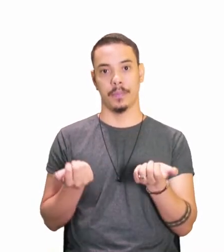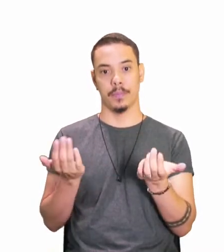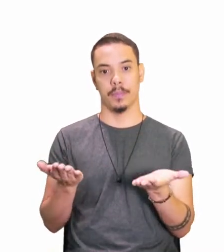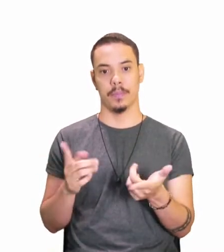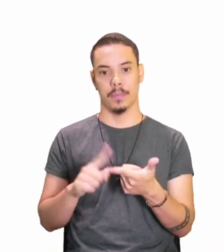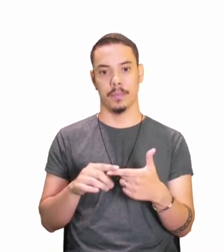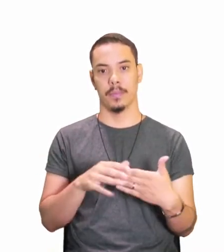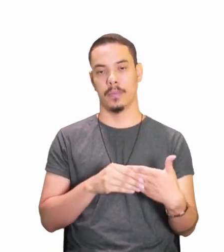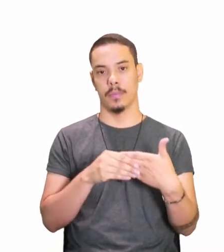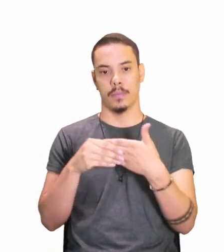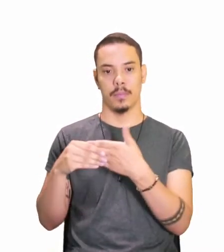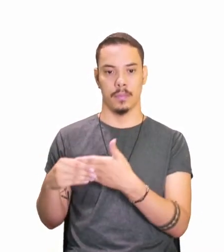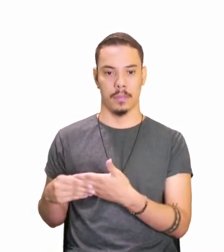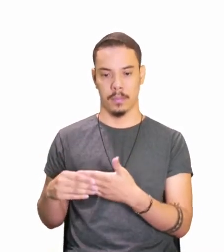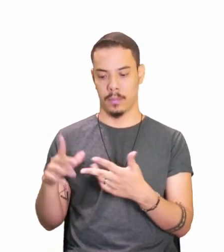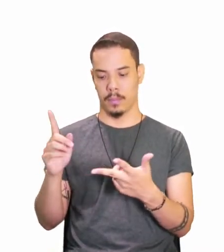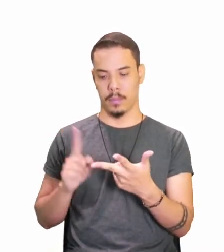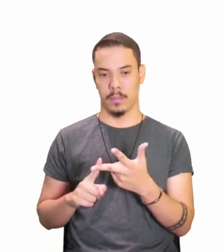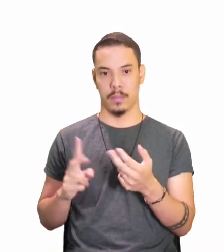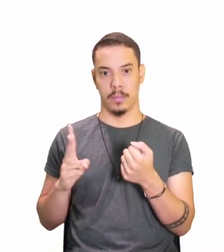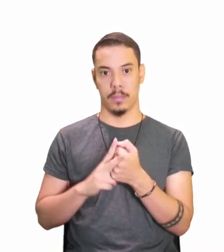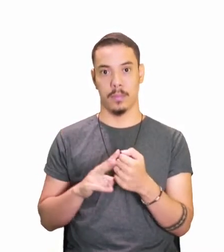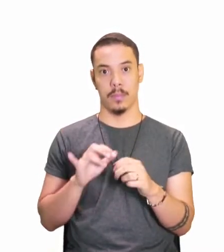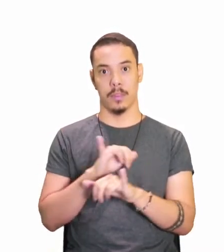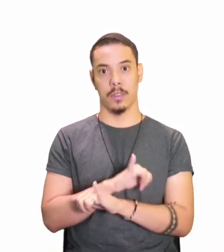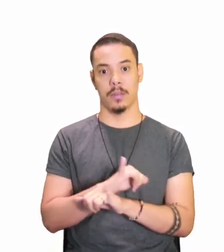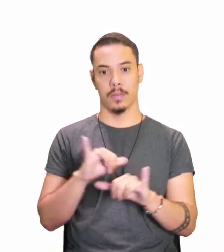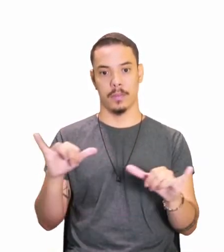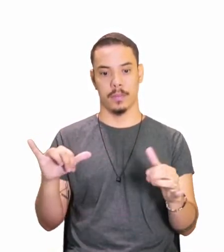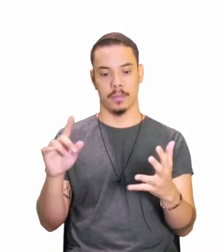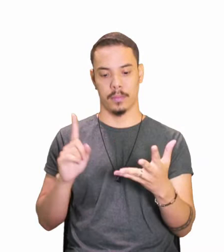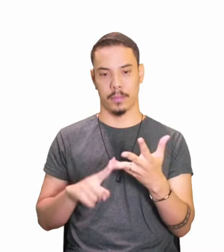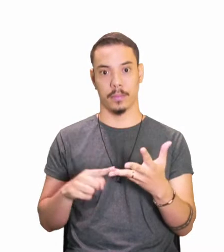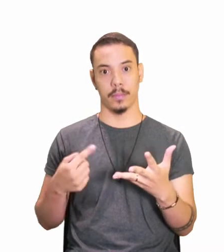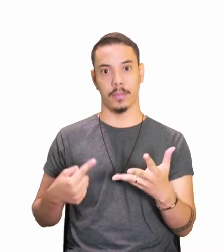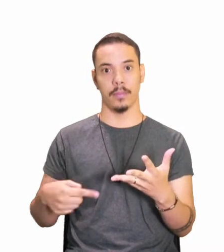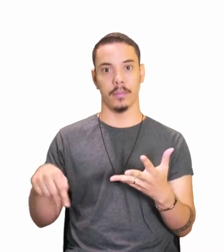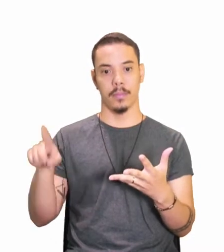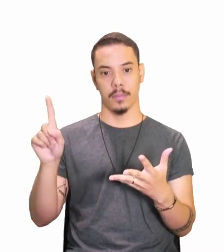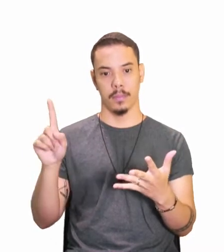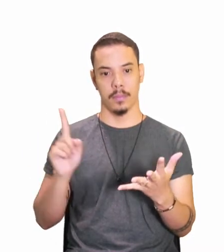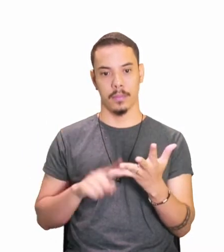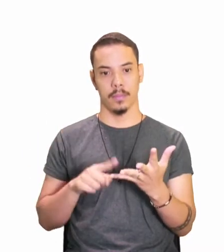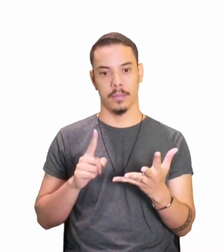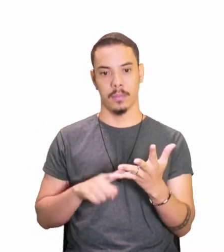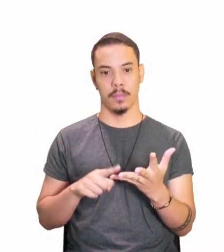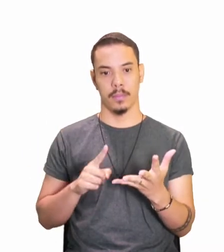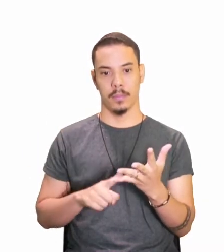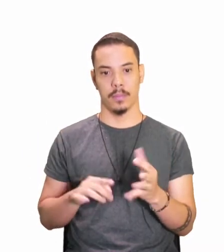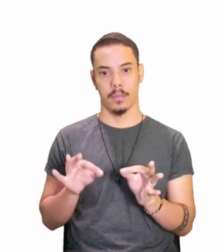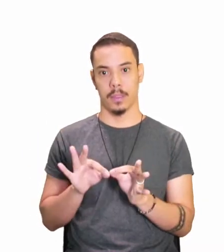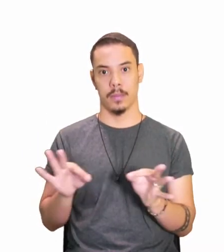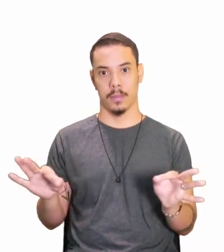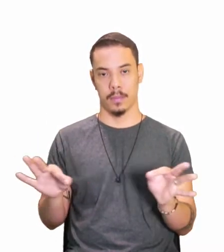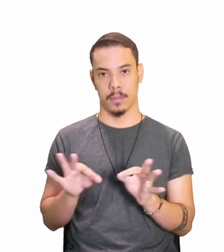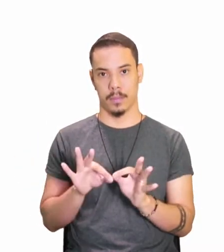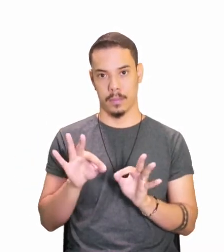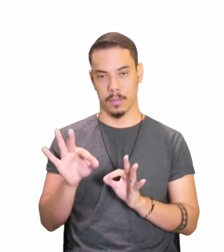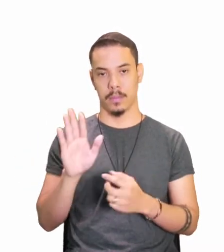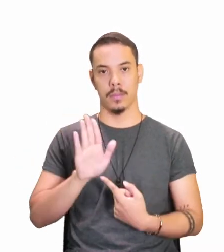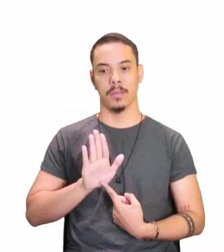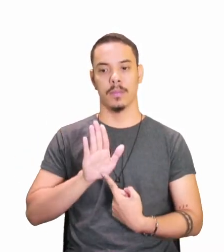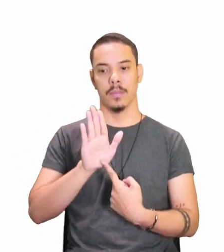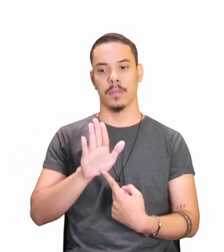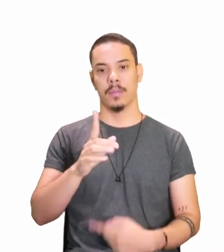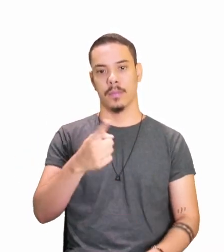o verbo trazer, o verbo dizer, o verbo ir, o verbo medir. Vou mostrar pra